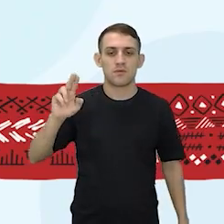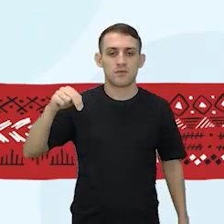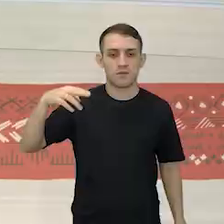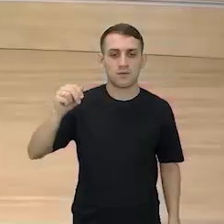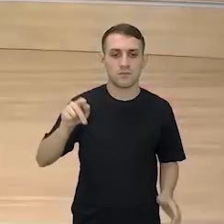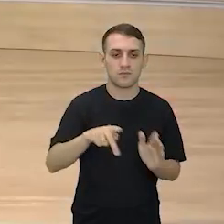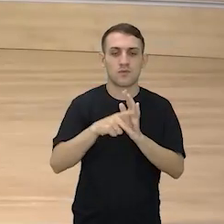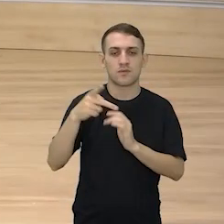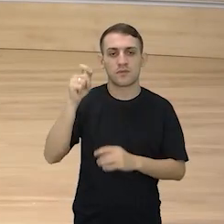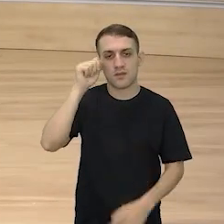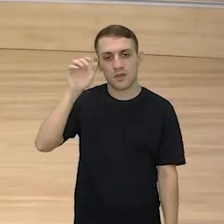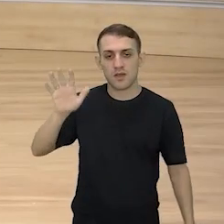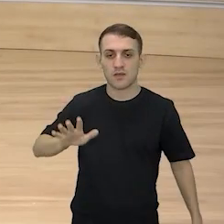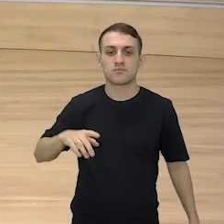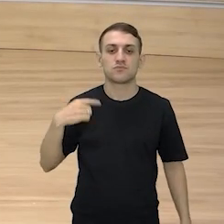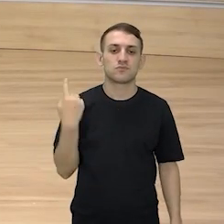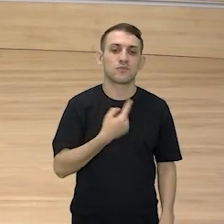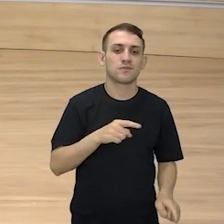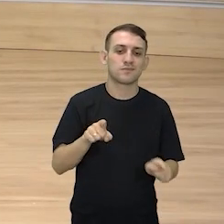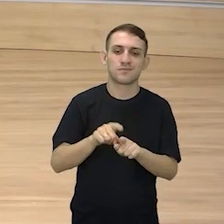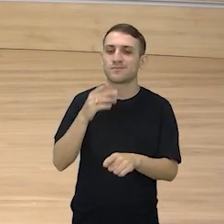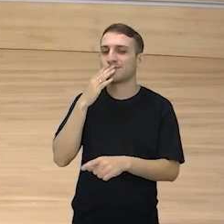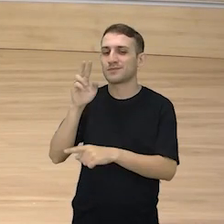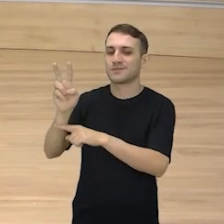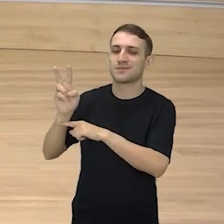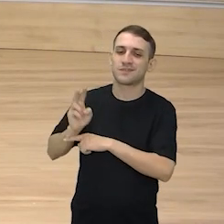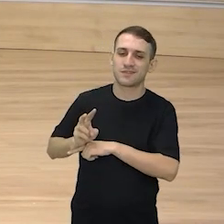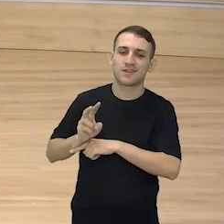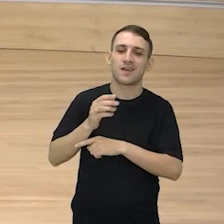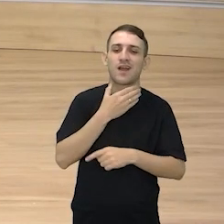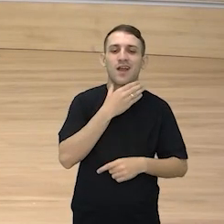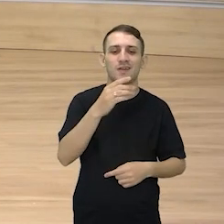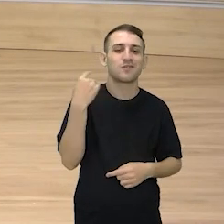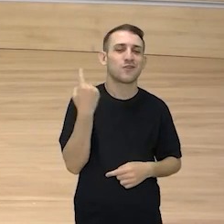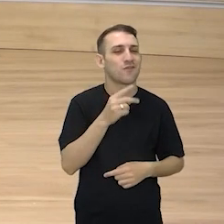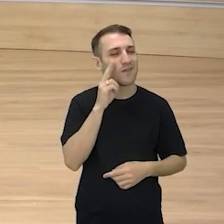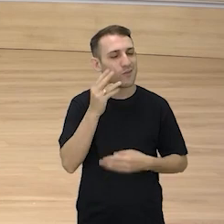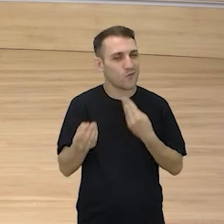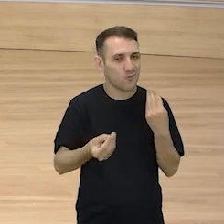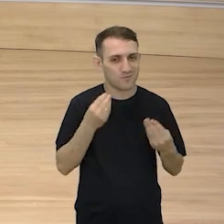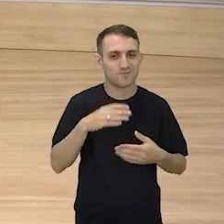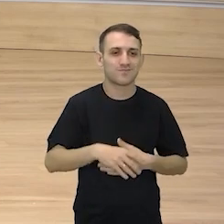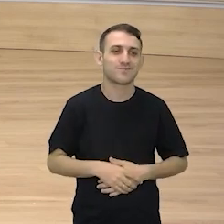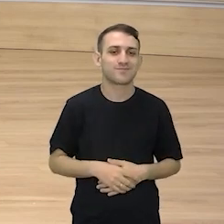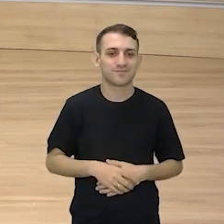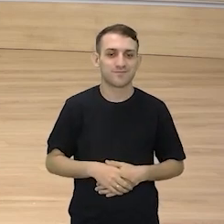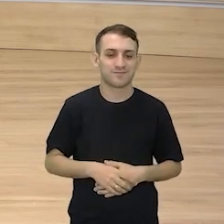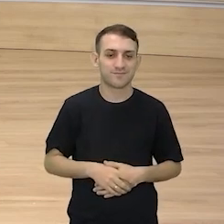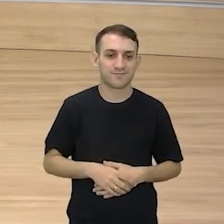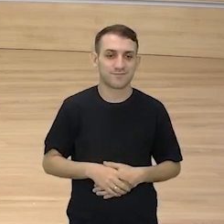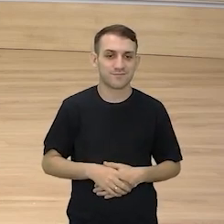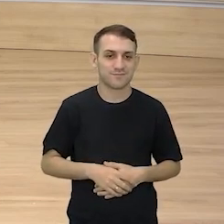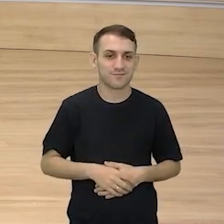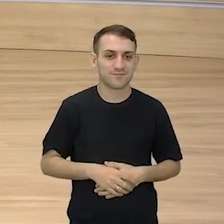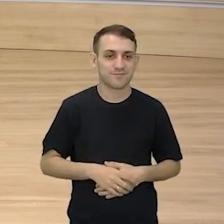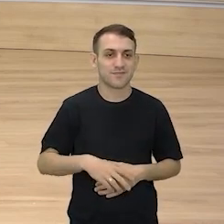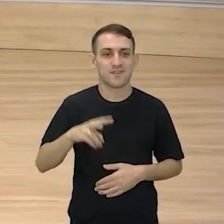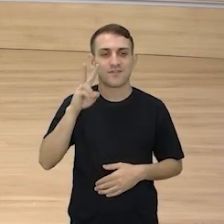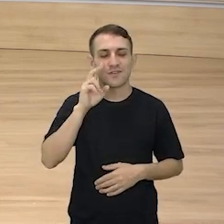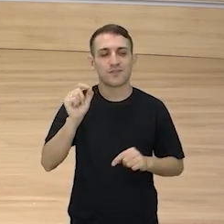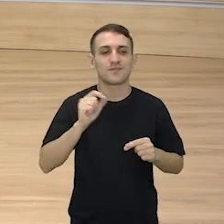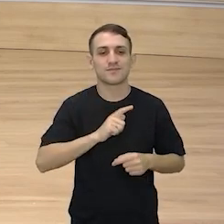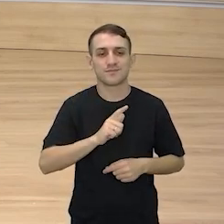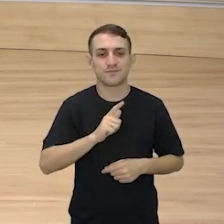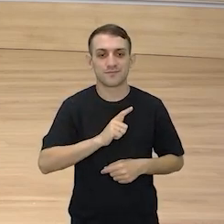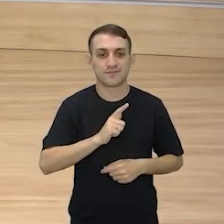deles, né? A gente só empresta a girafa para a gente ver como é que é. Vamos lá. Bora ver o que vai aparecer aí.